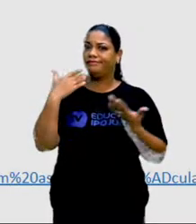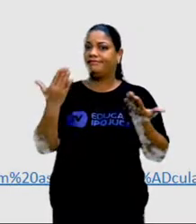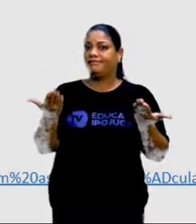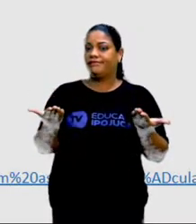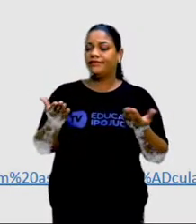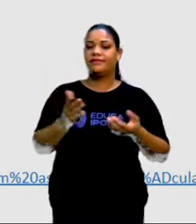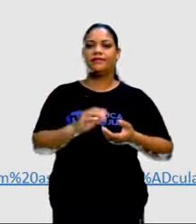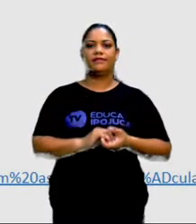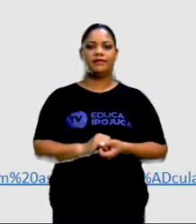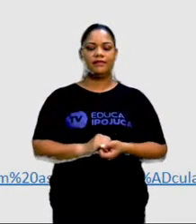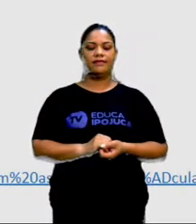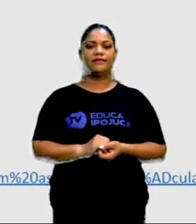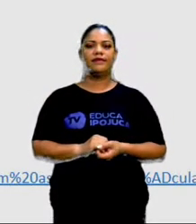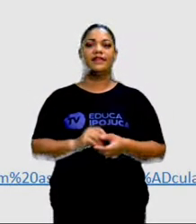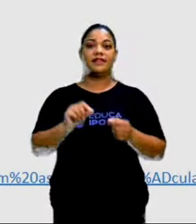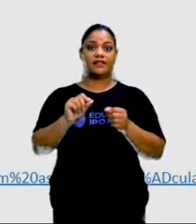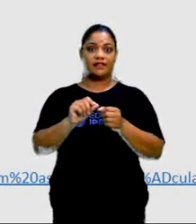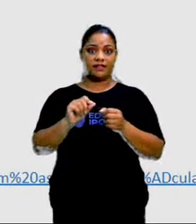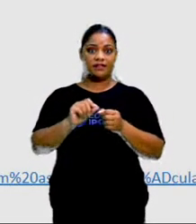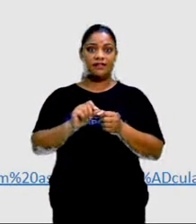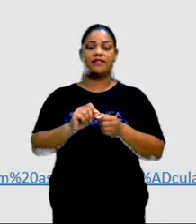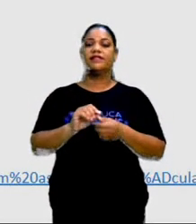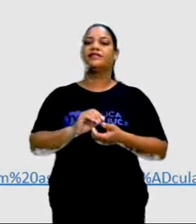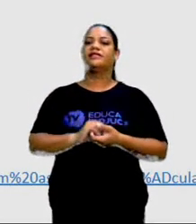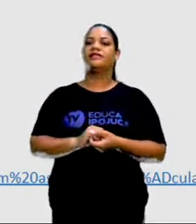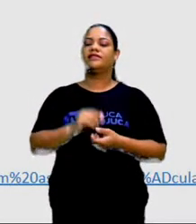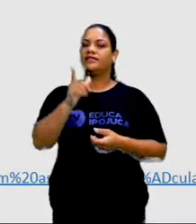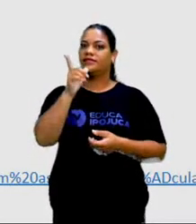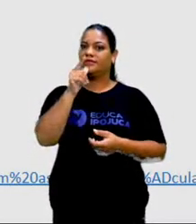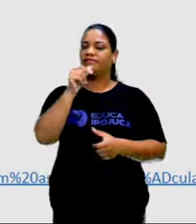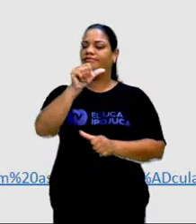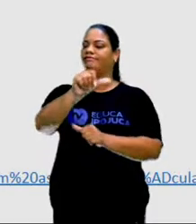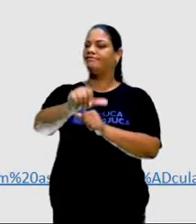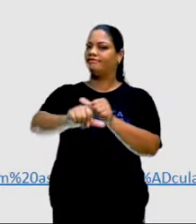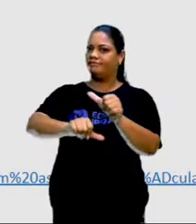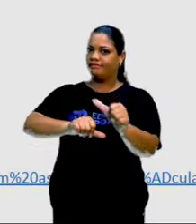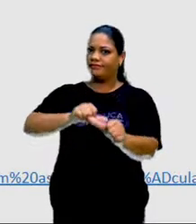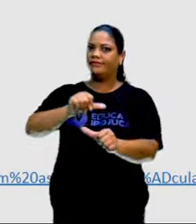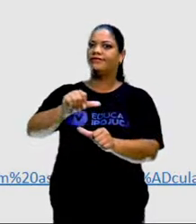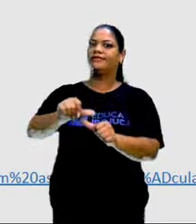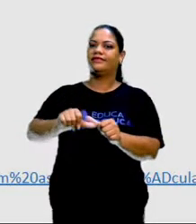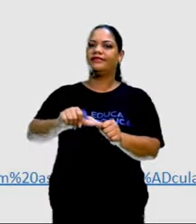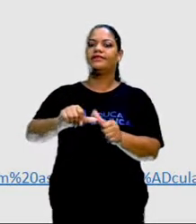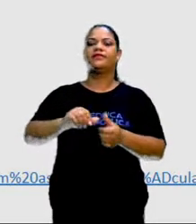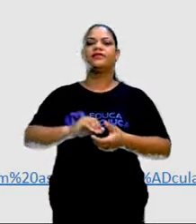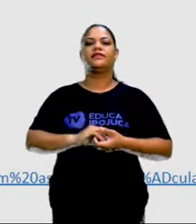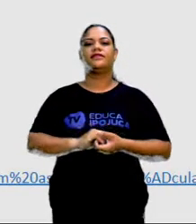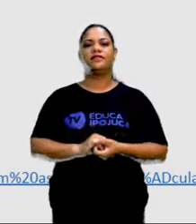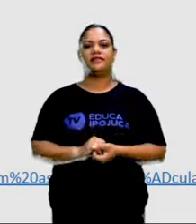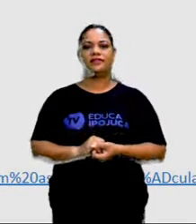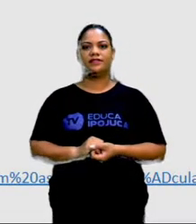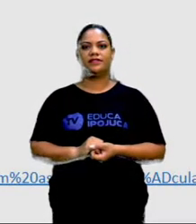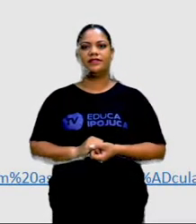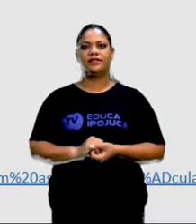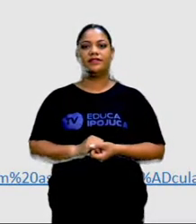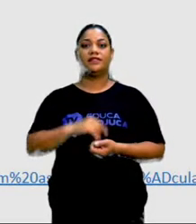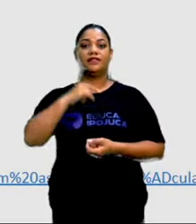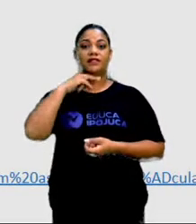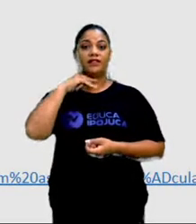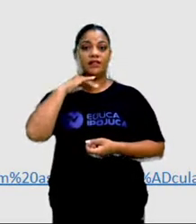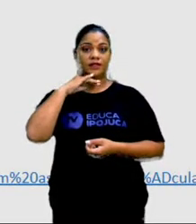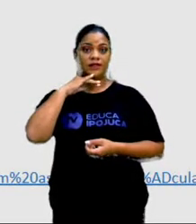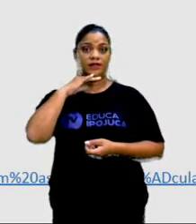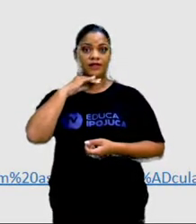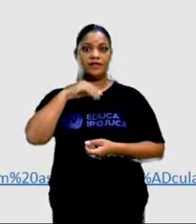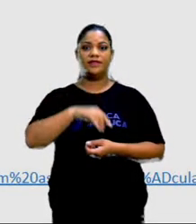efeitos nefastos nas bacias hidrográficas. Também ocasiona muito prejuízo